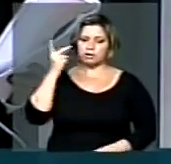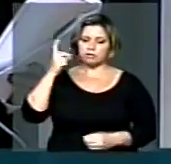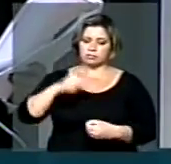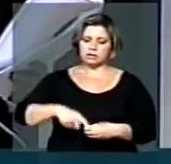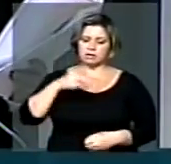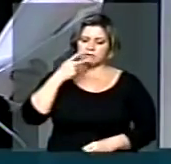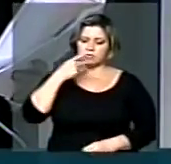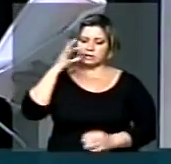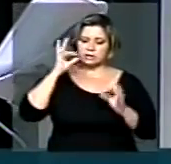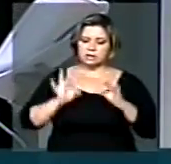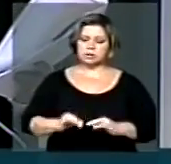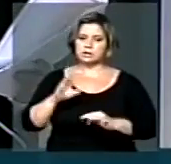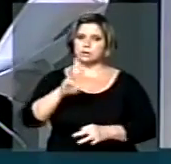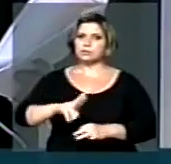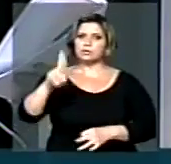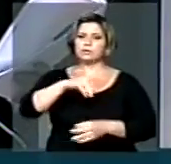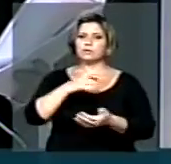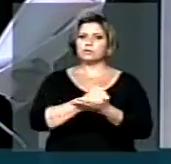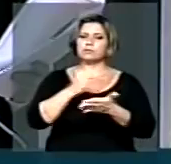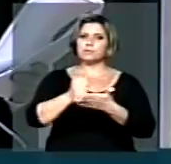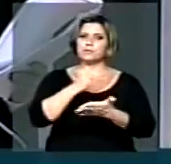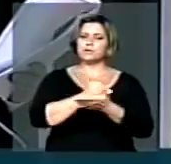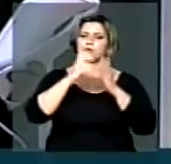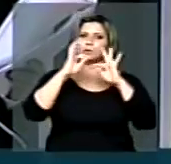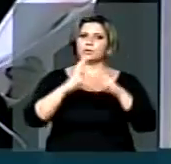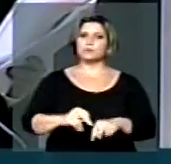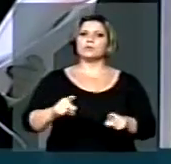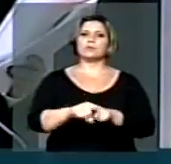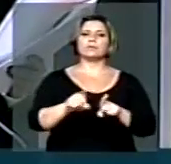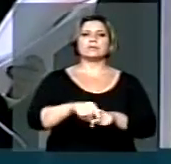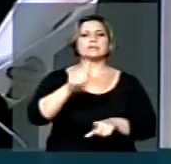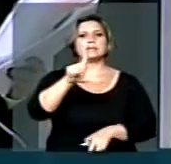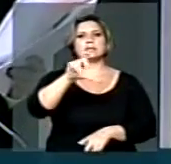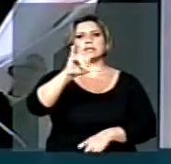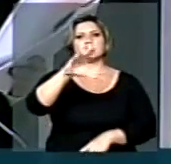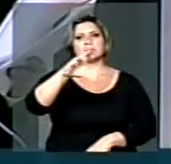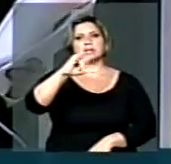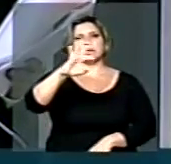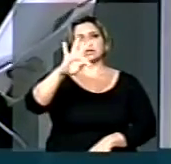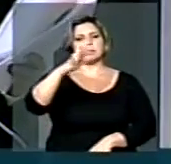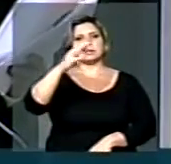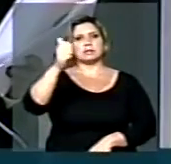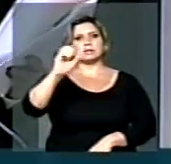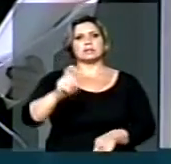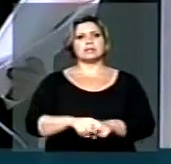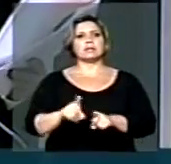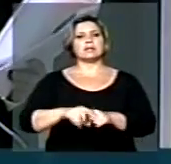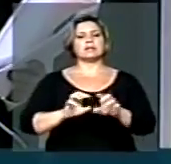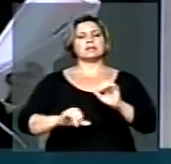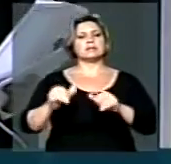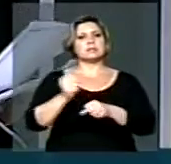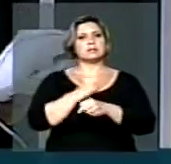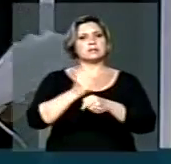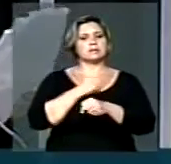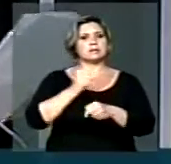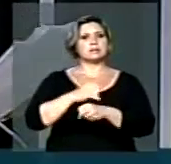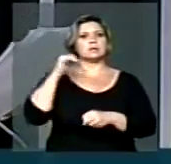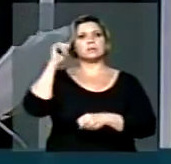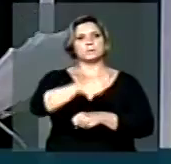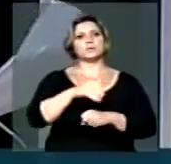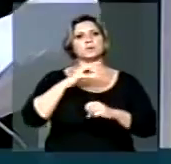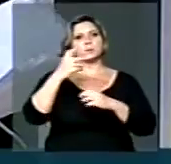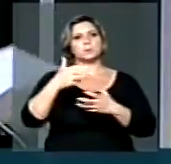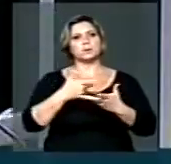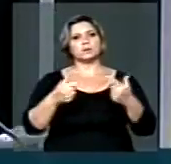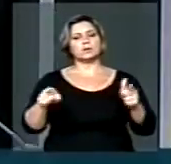decisão de aplicar a contratação integrada às licitações de aeroportos e outras que